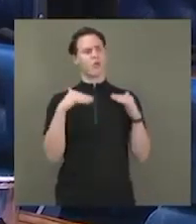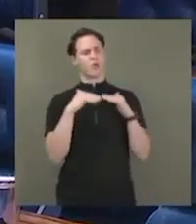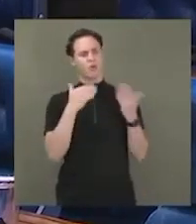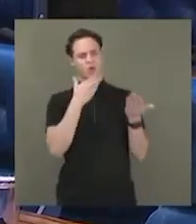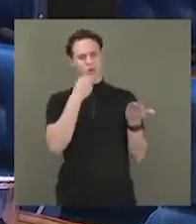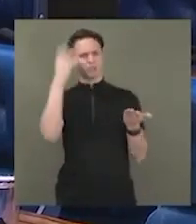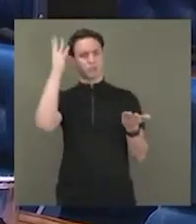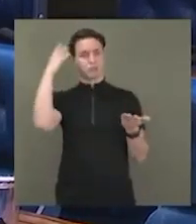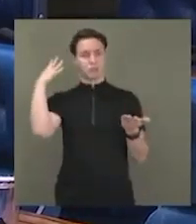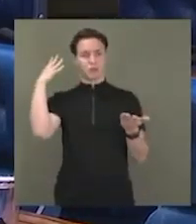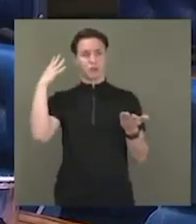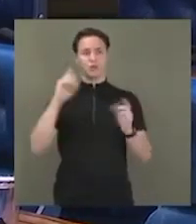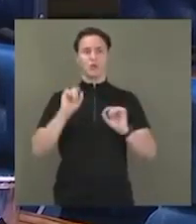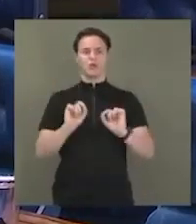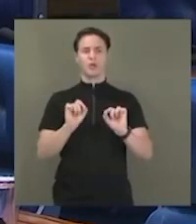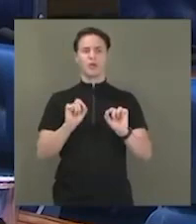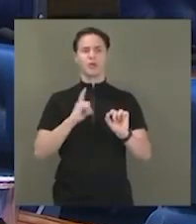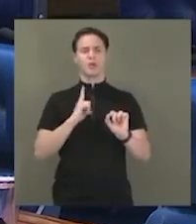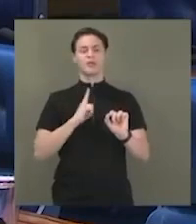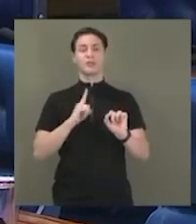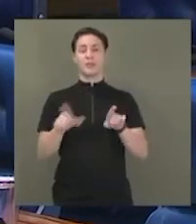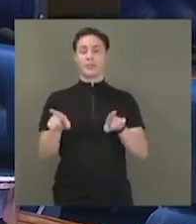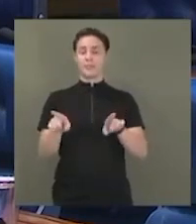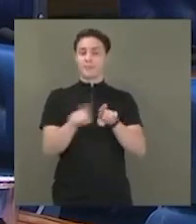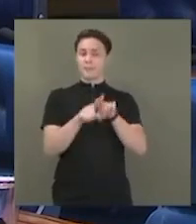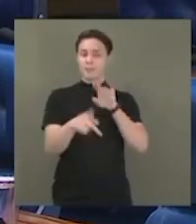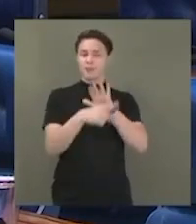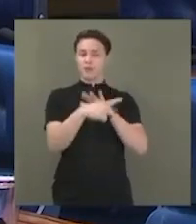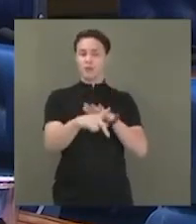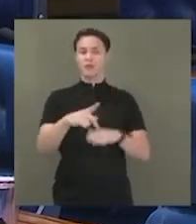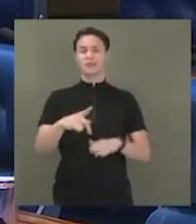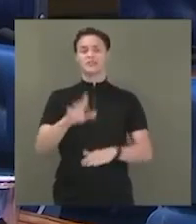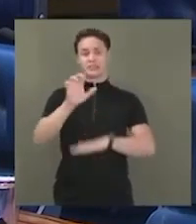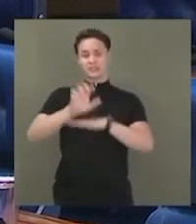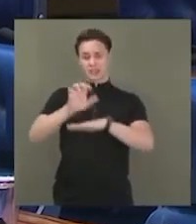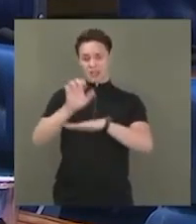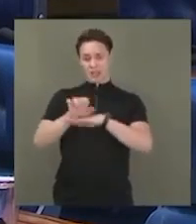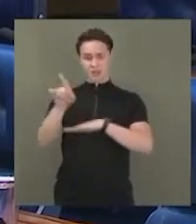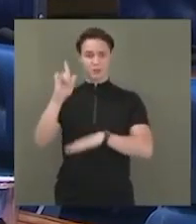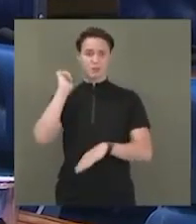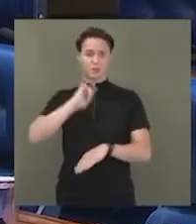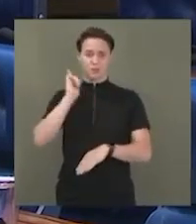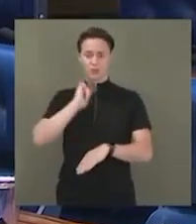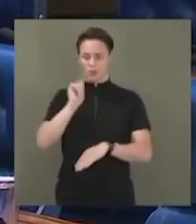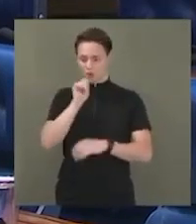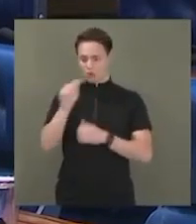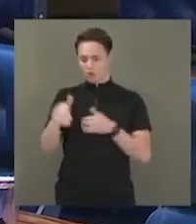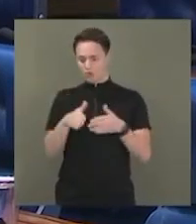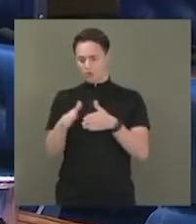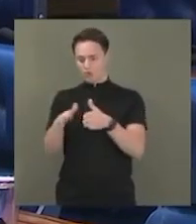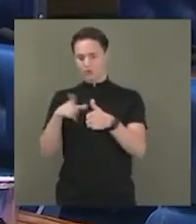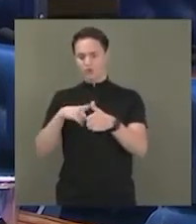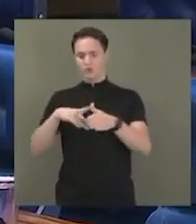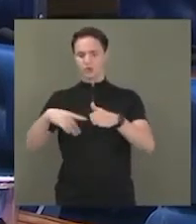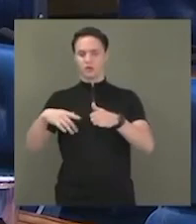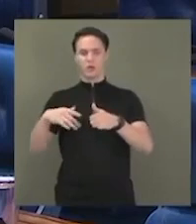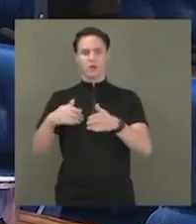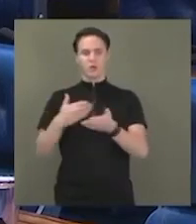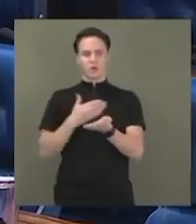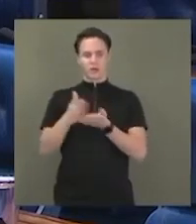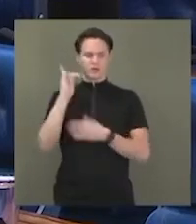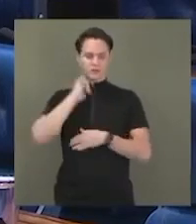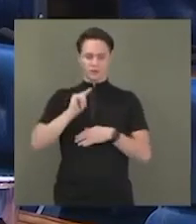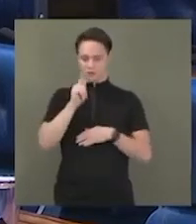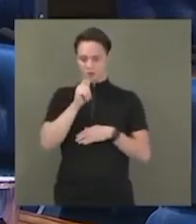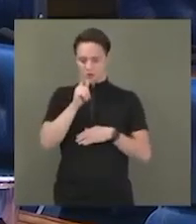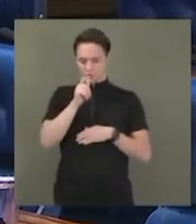O estado de Minas Gerais, até o rio, é da integração nacional. Nasce em Minas e